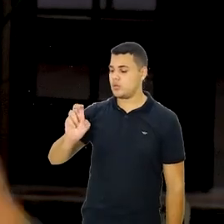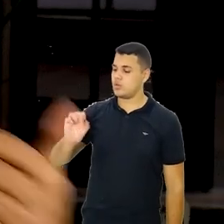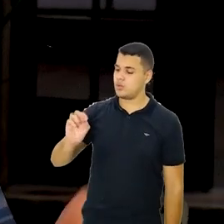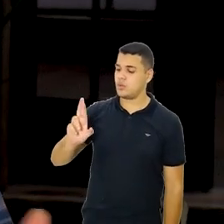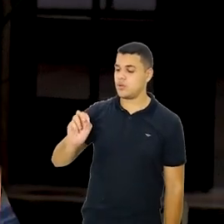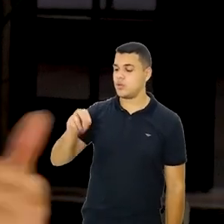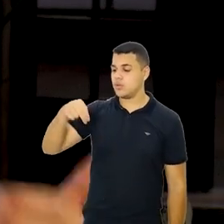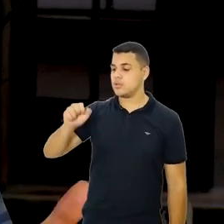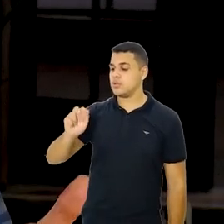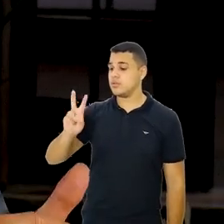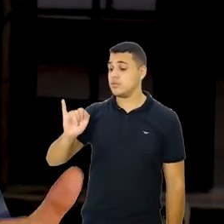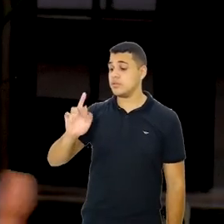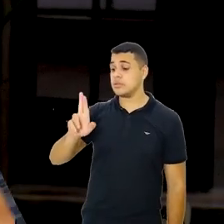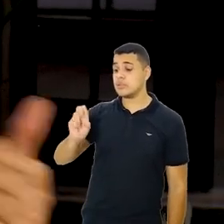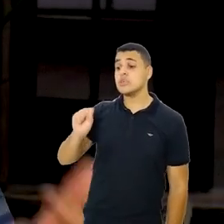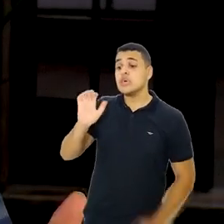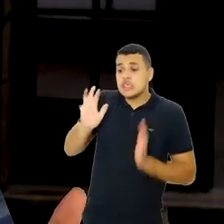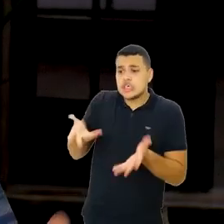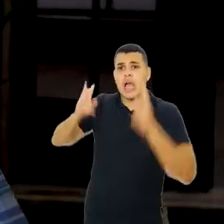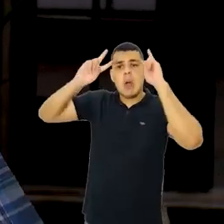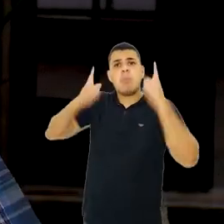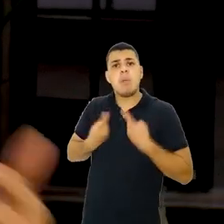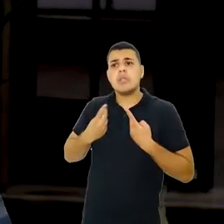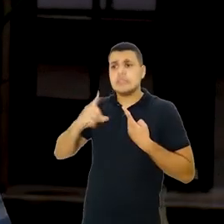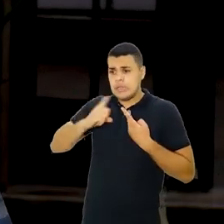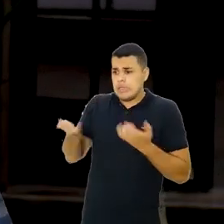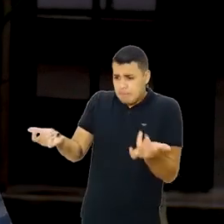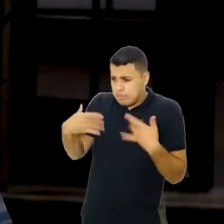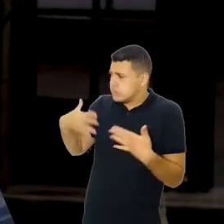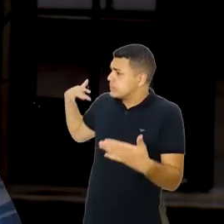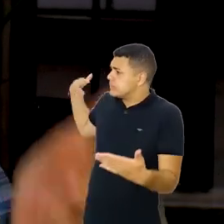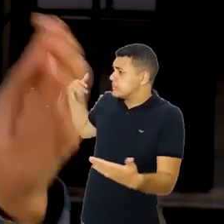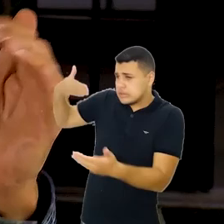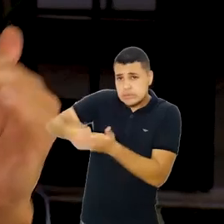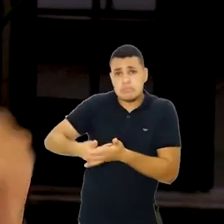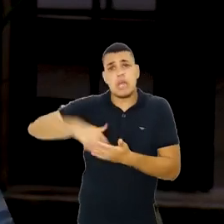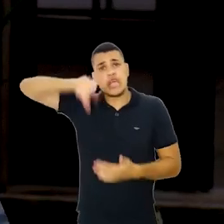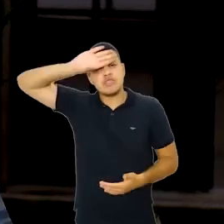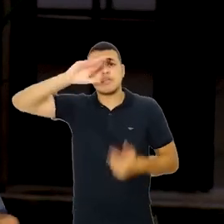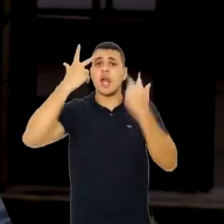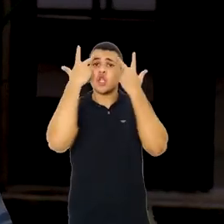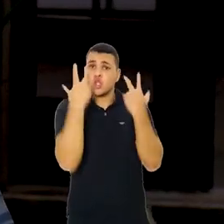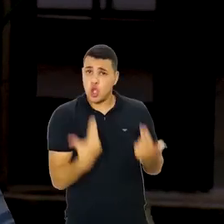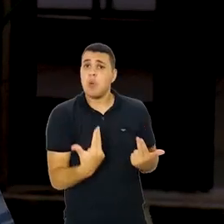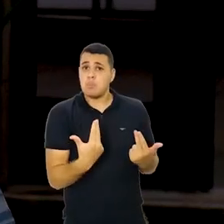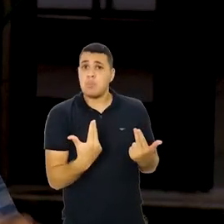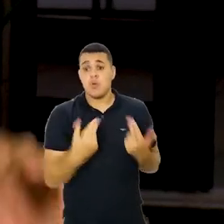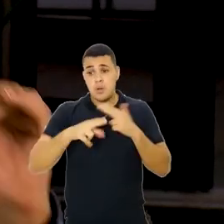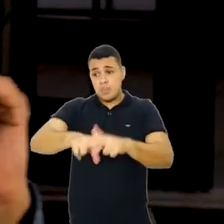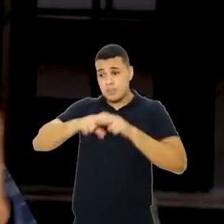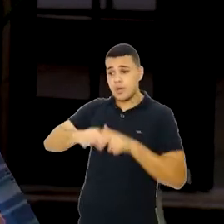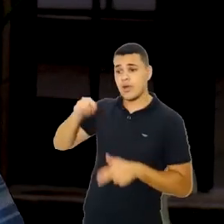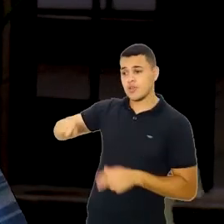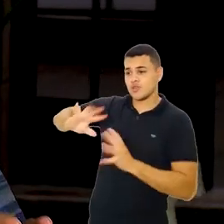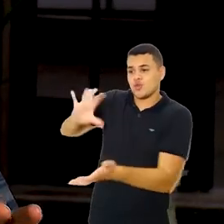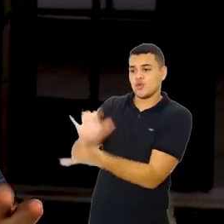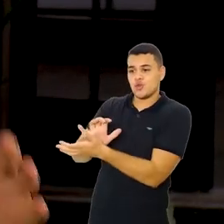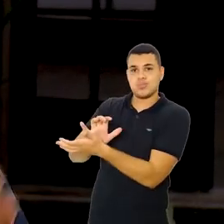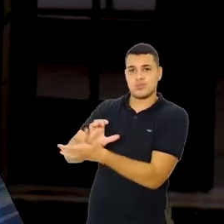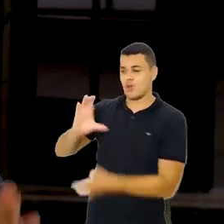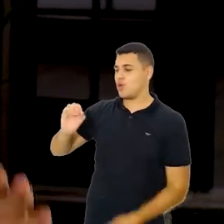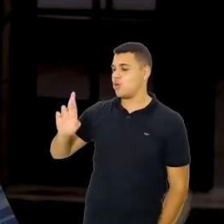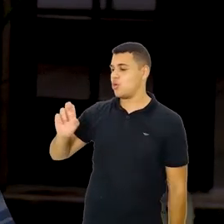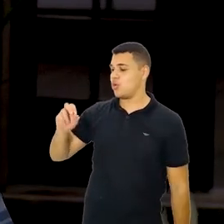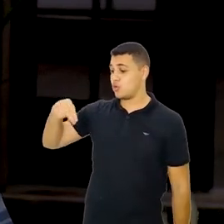já provoca infecções nos seres humanos há muitos anos e um terço dos resfriados comuns